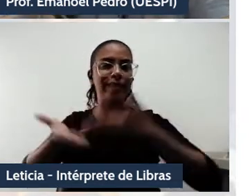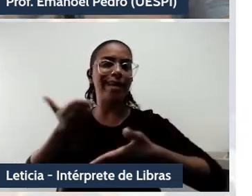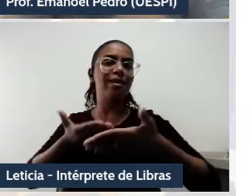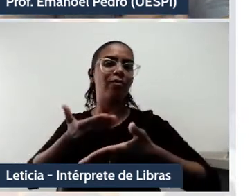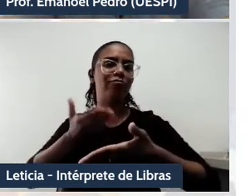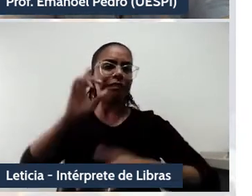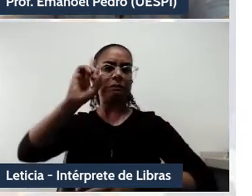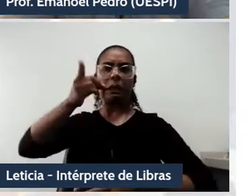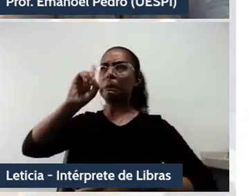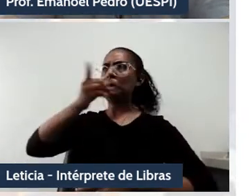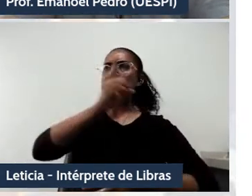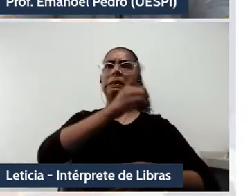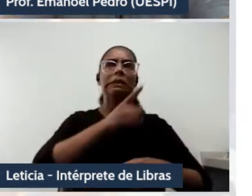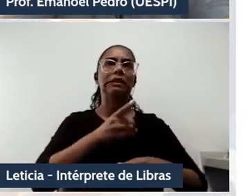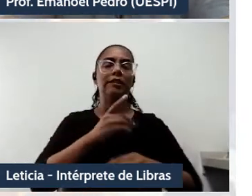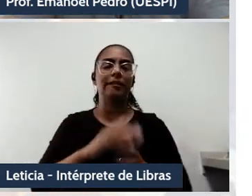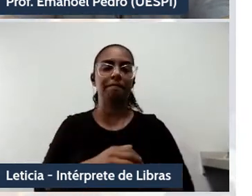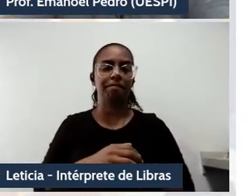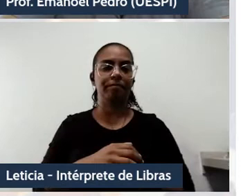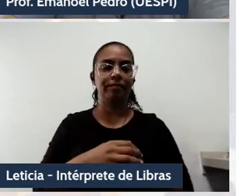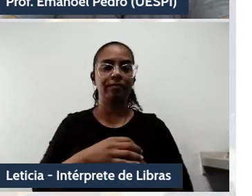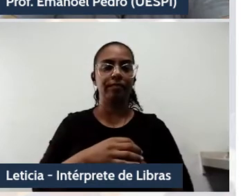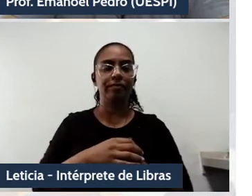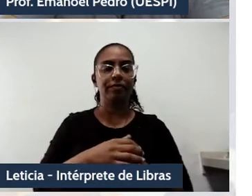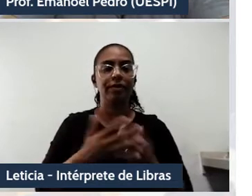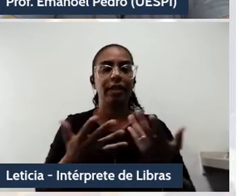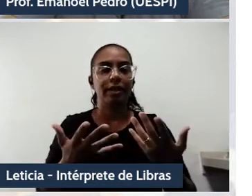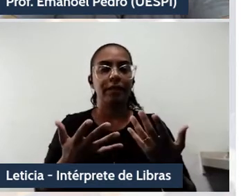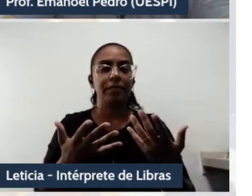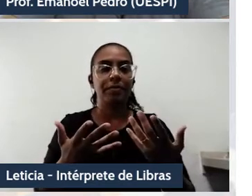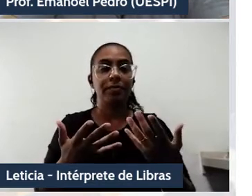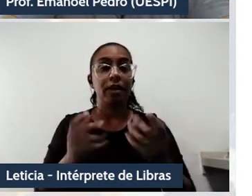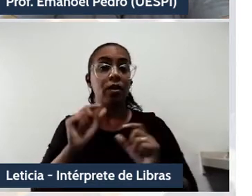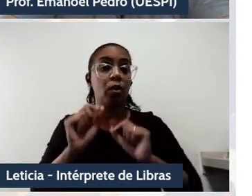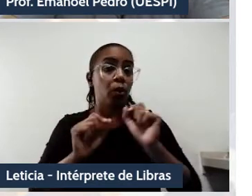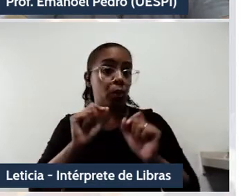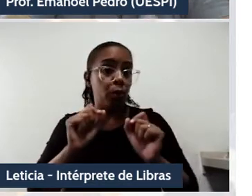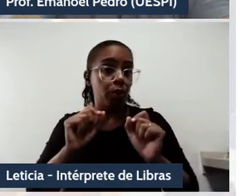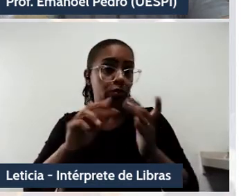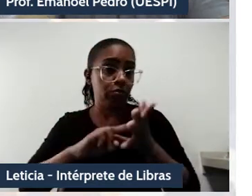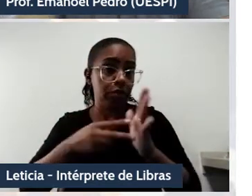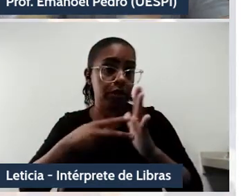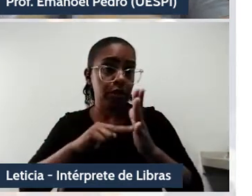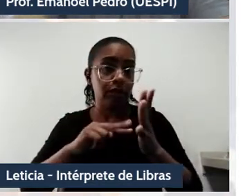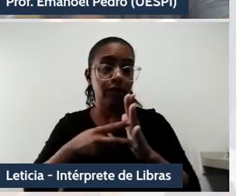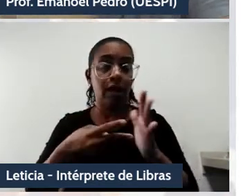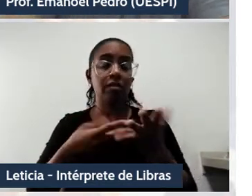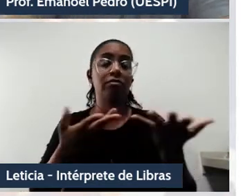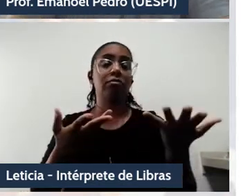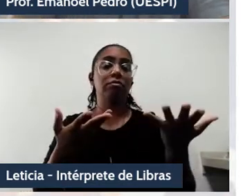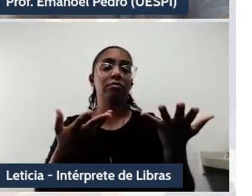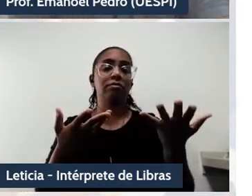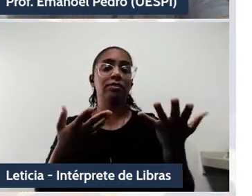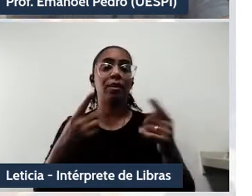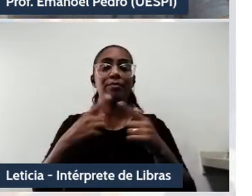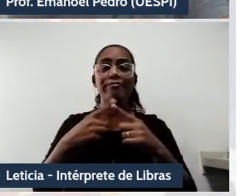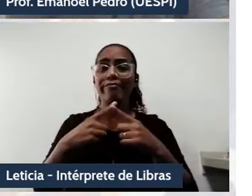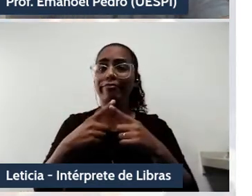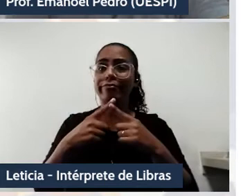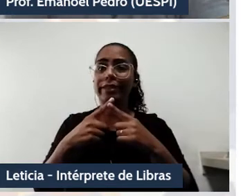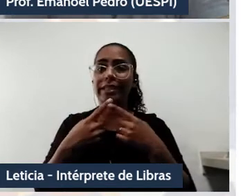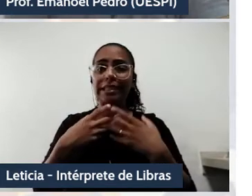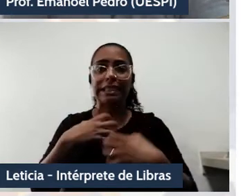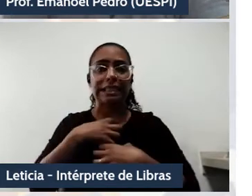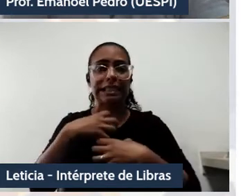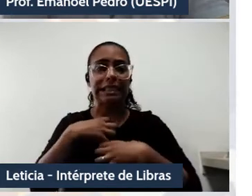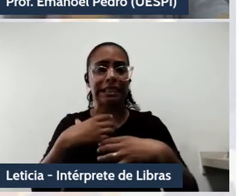Muito menos no uso do dispositivo para solucionar tarefas e atividades escolares e muito mais na conduta imposta ao modo como